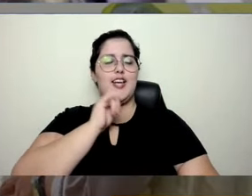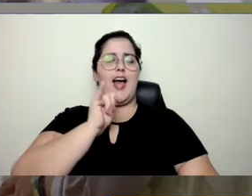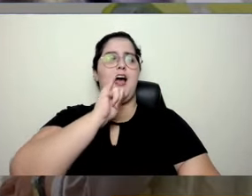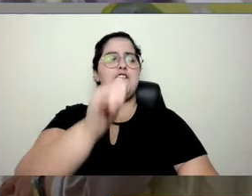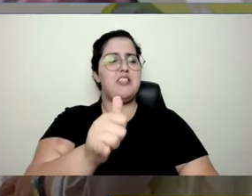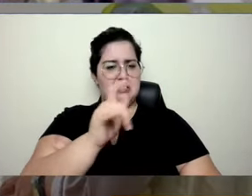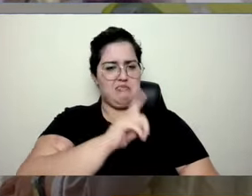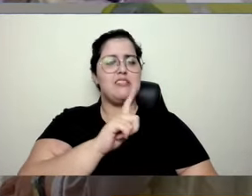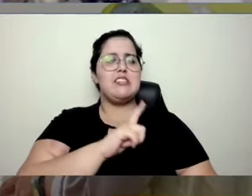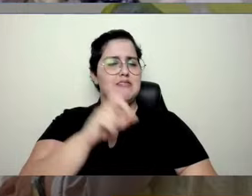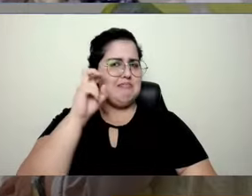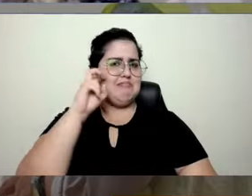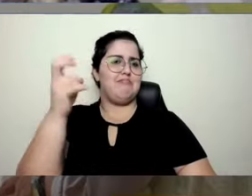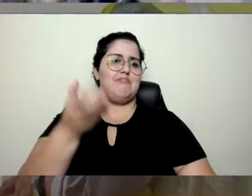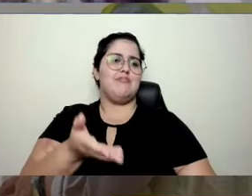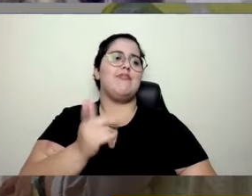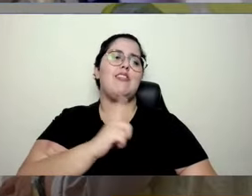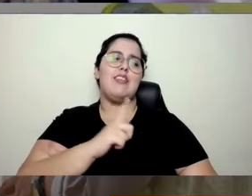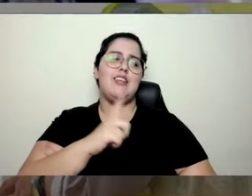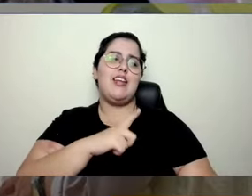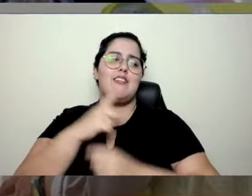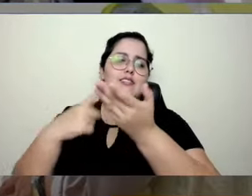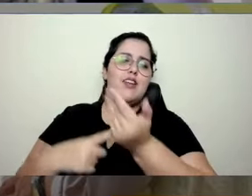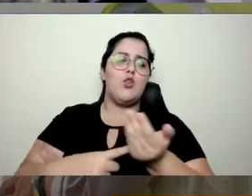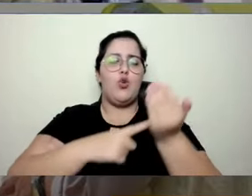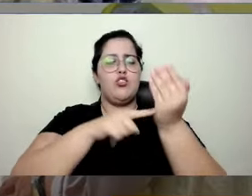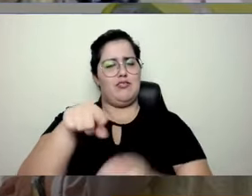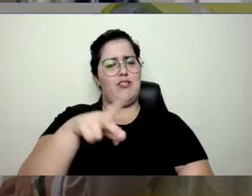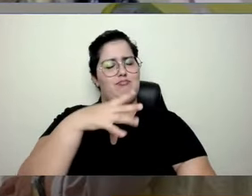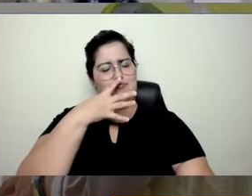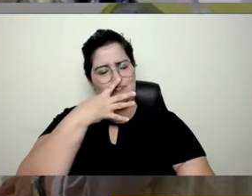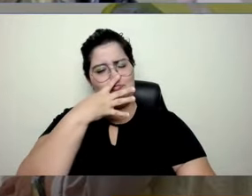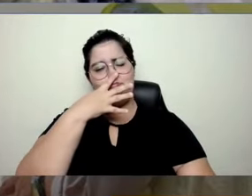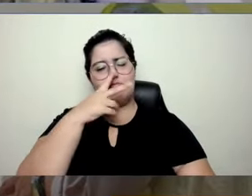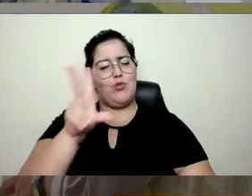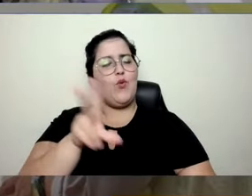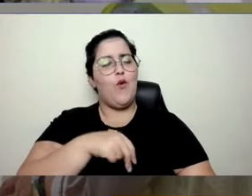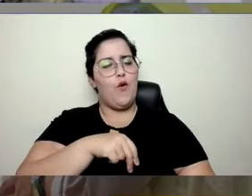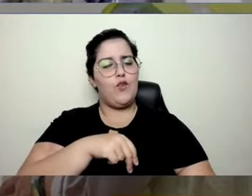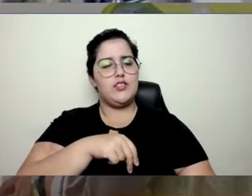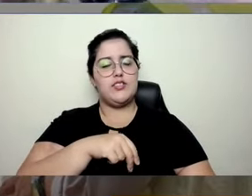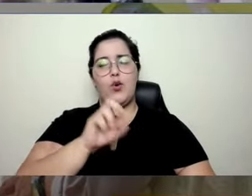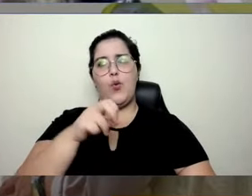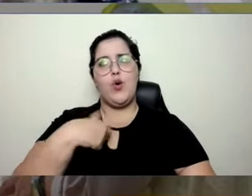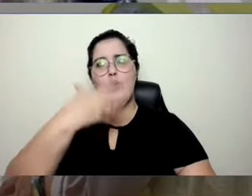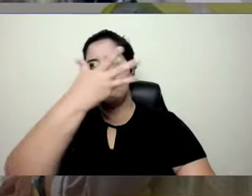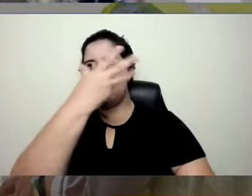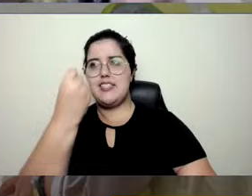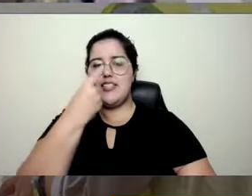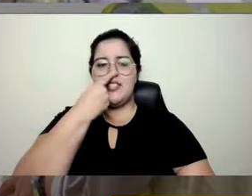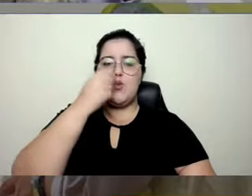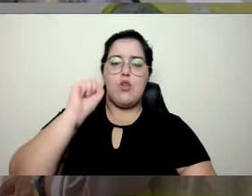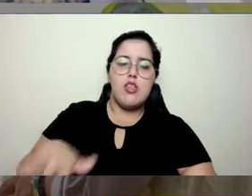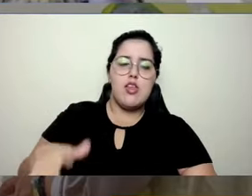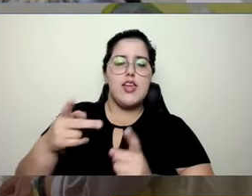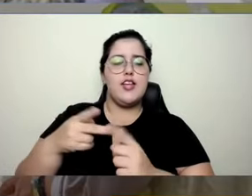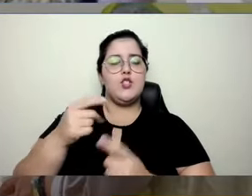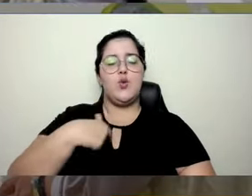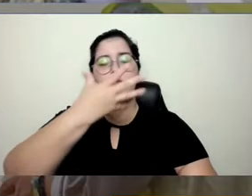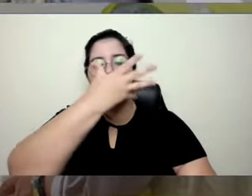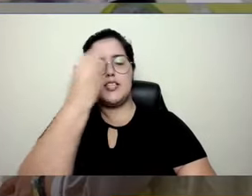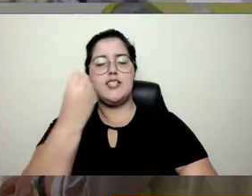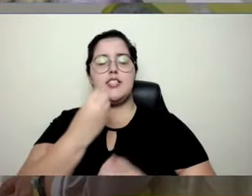você ser avisado de certas coisas que do nada você fala nossa, não tirei o lixo. Nossa, a ração do cachorro. Então,